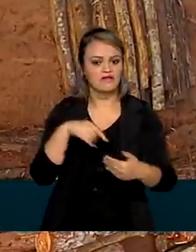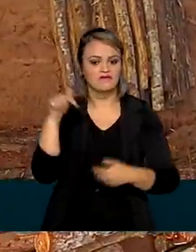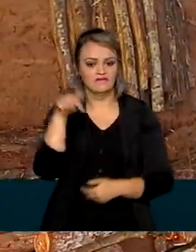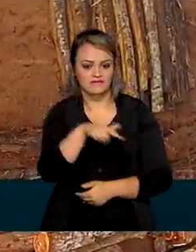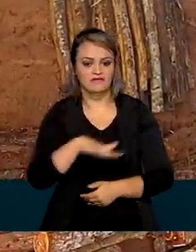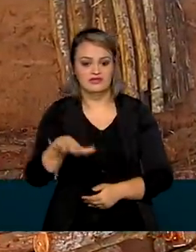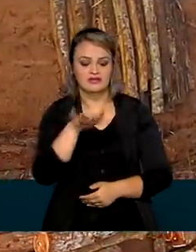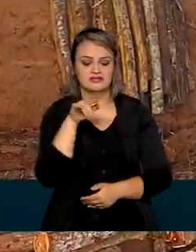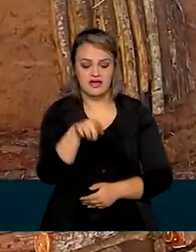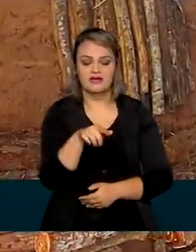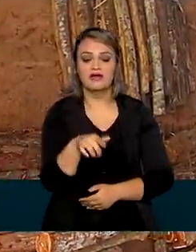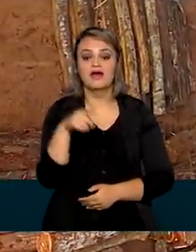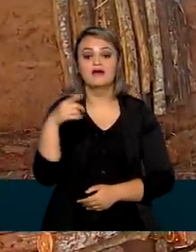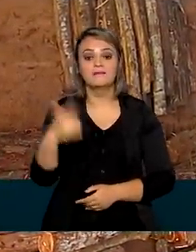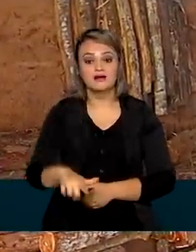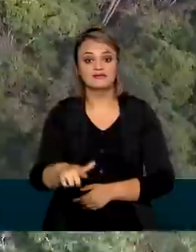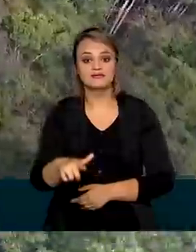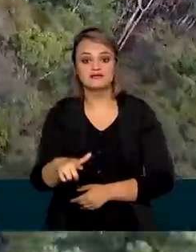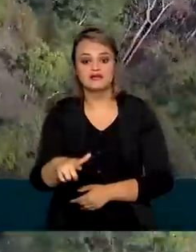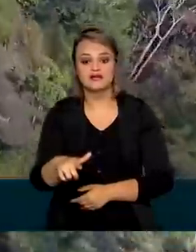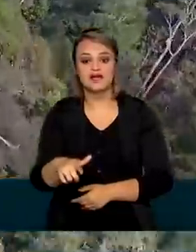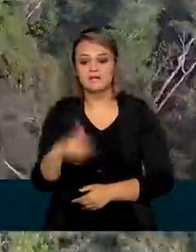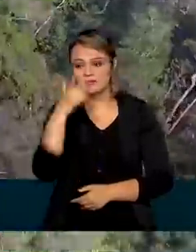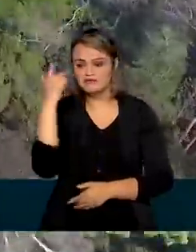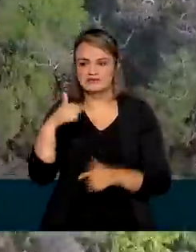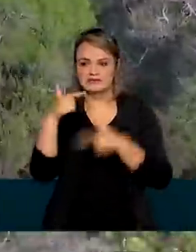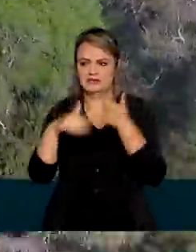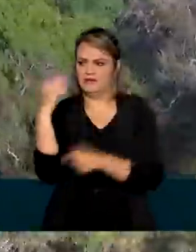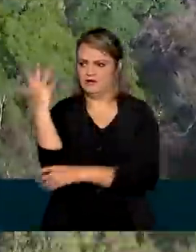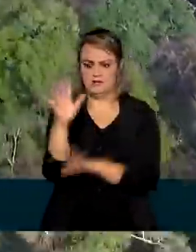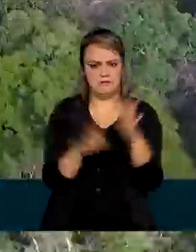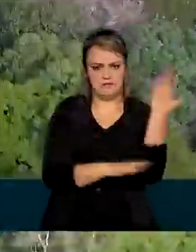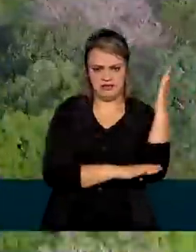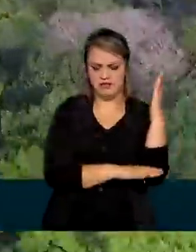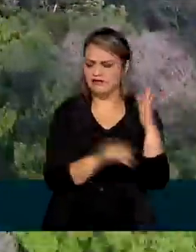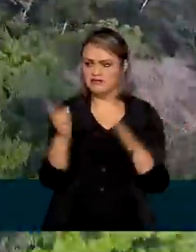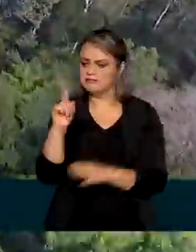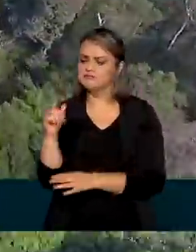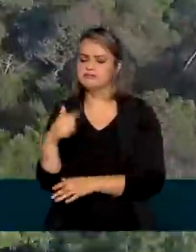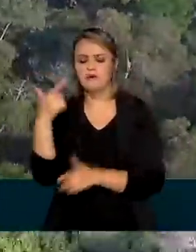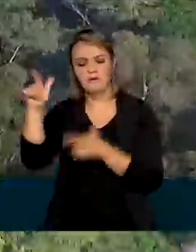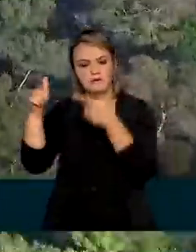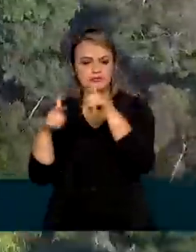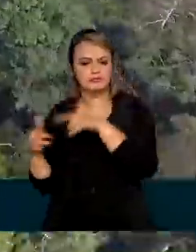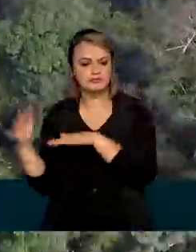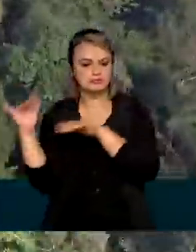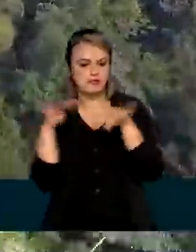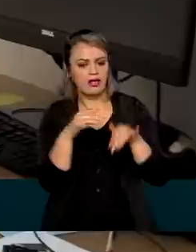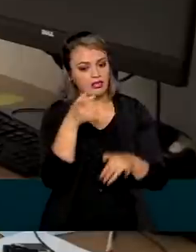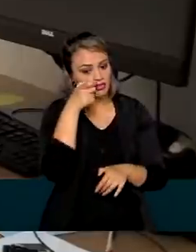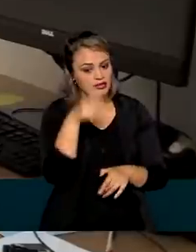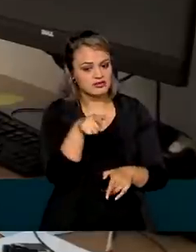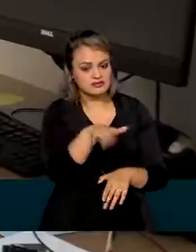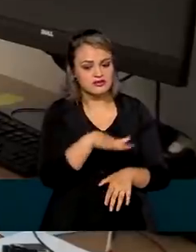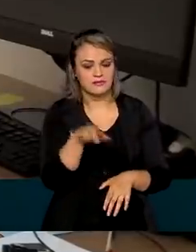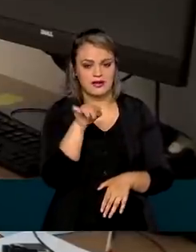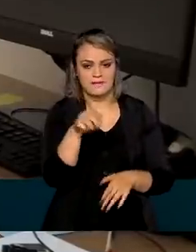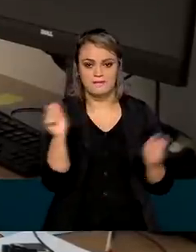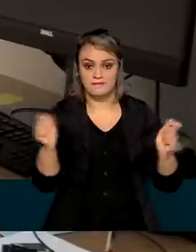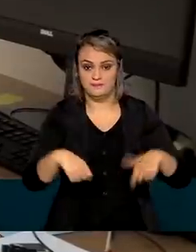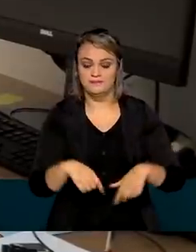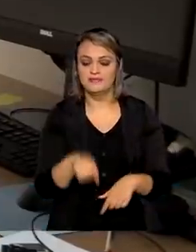madeireiros, mas também não madeireiros e serviços nas unidades de manejo florestal. Nós temos